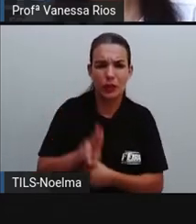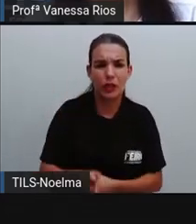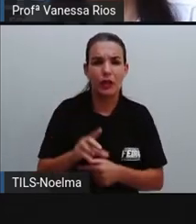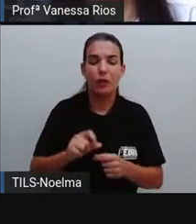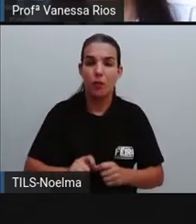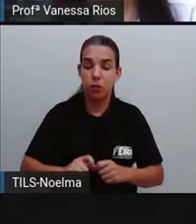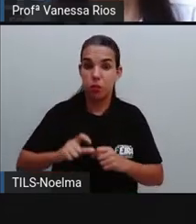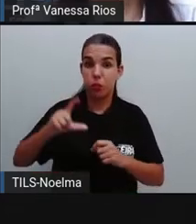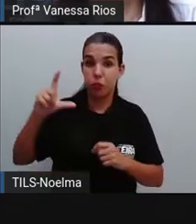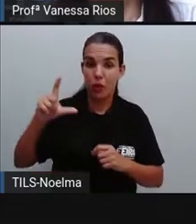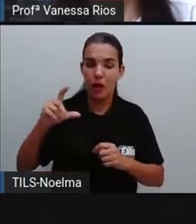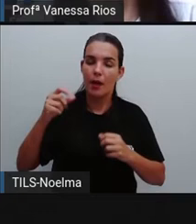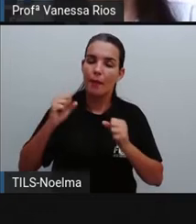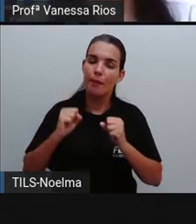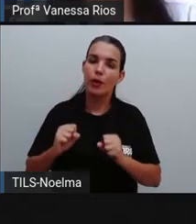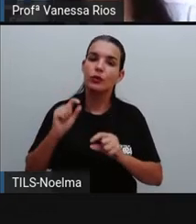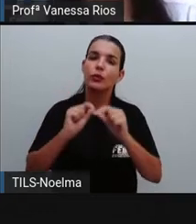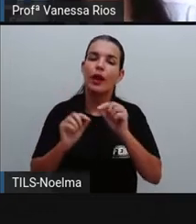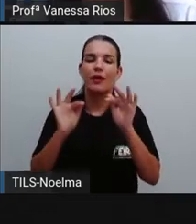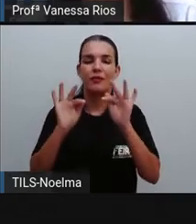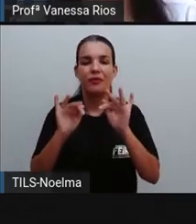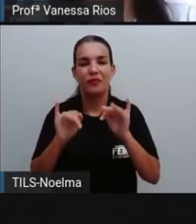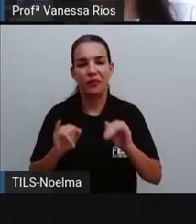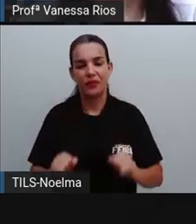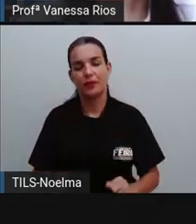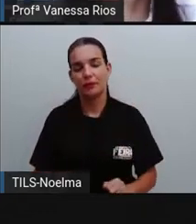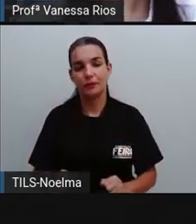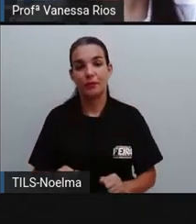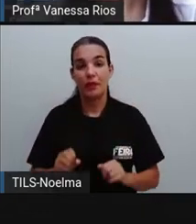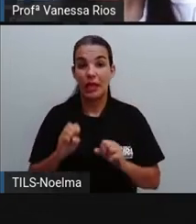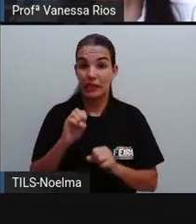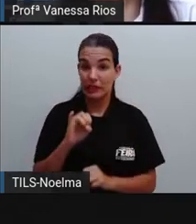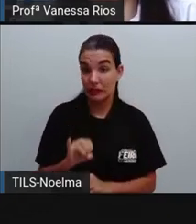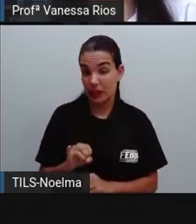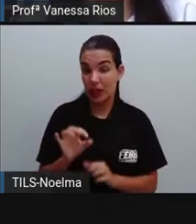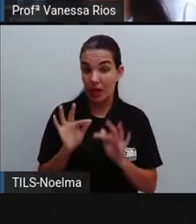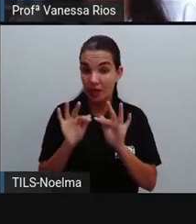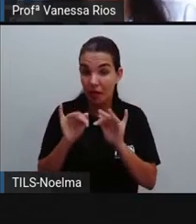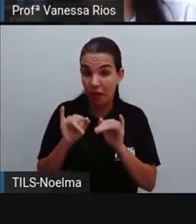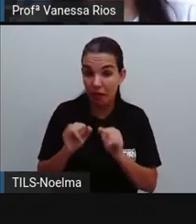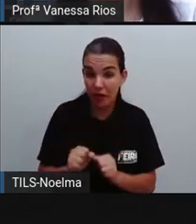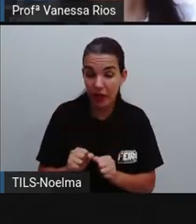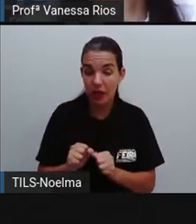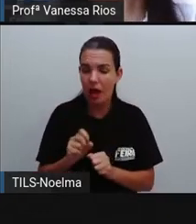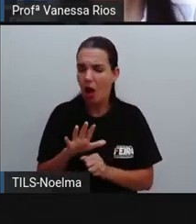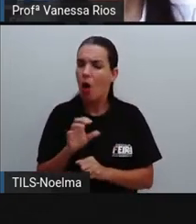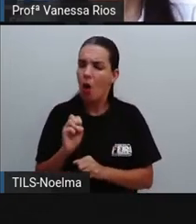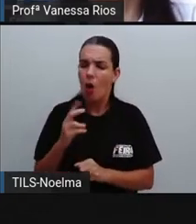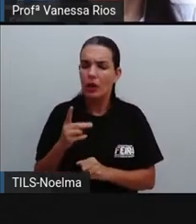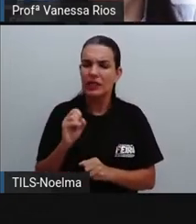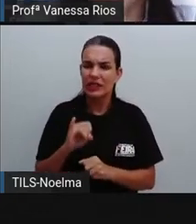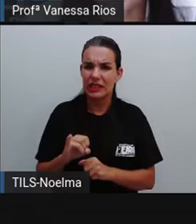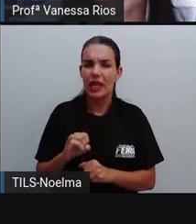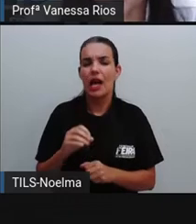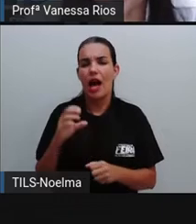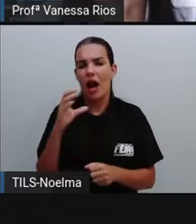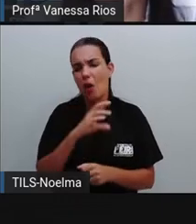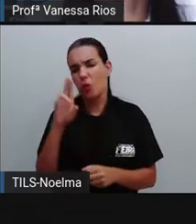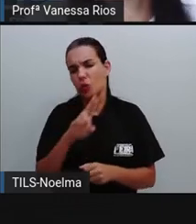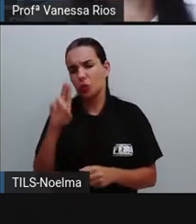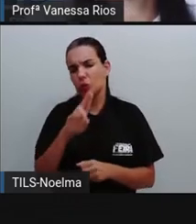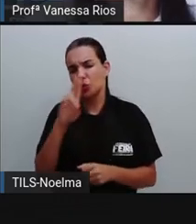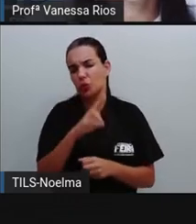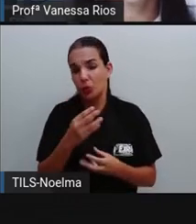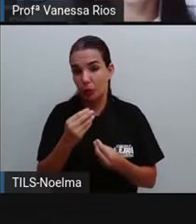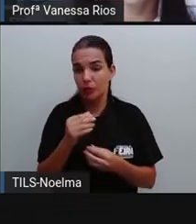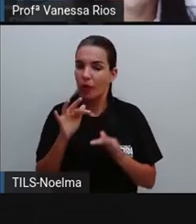essa fonte ela tem uma finalização. E se a utilização é maior, não é? O fim fica mais próximo.